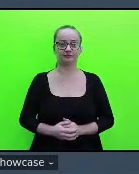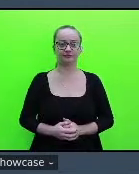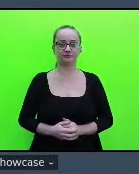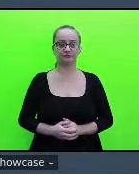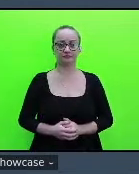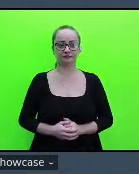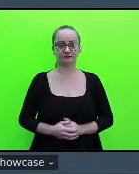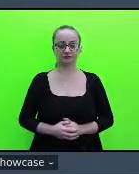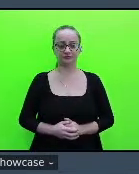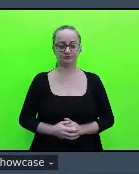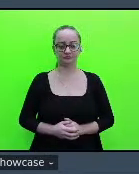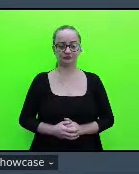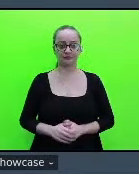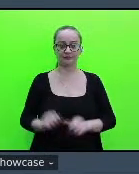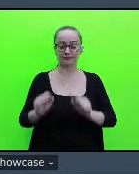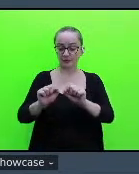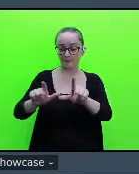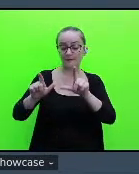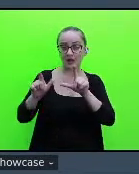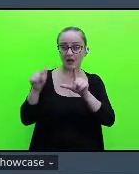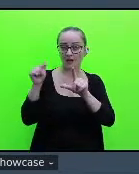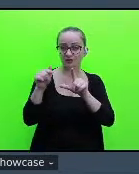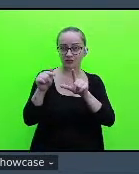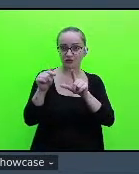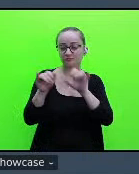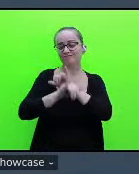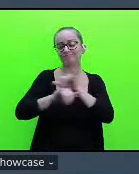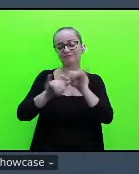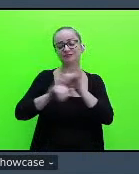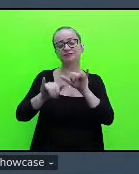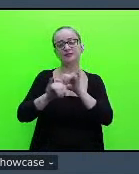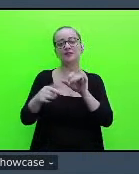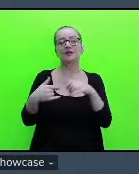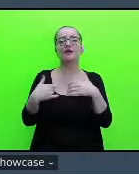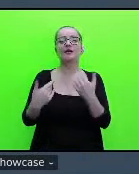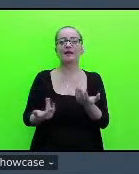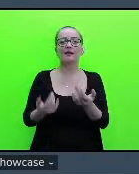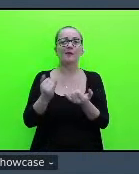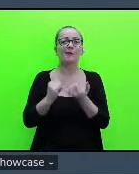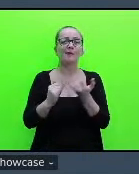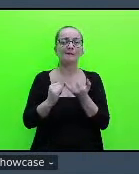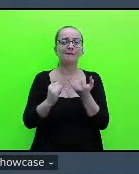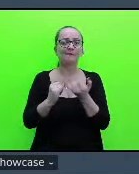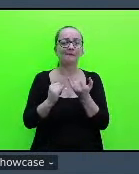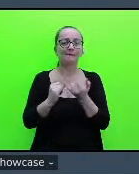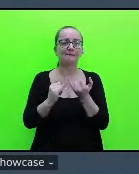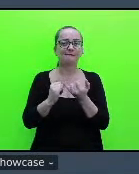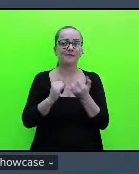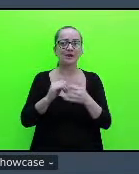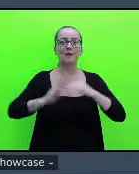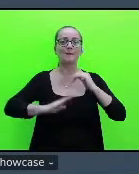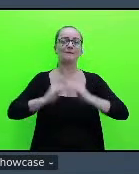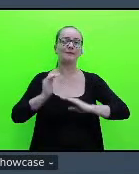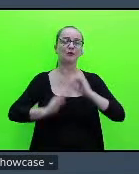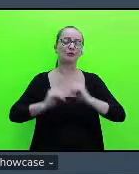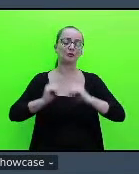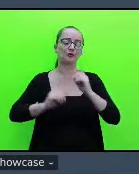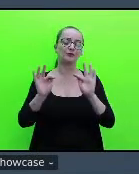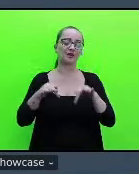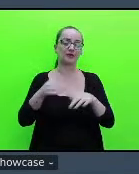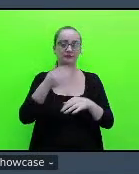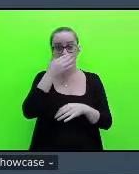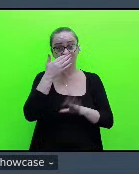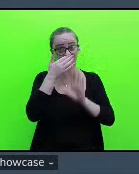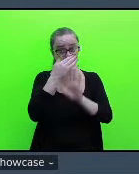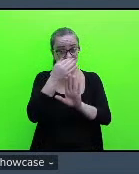a imagem, né, ela acabou dizendo, acabou ficando como o produto final, mas a ideia